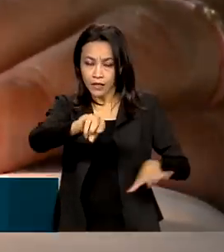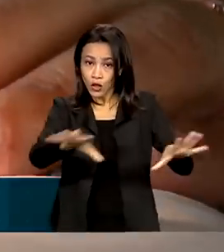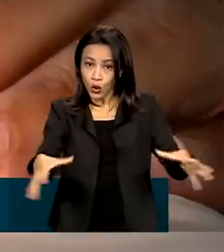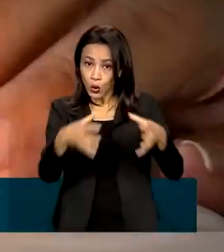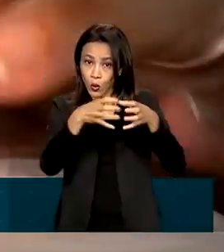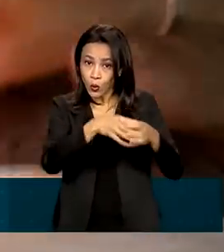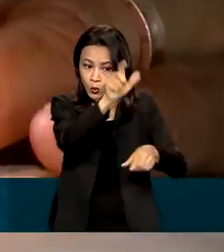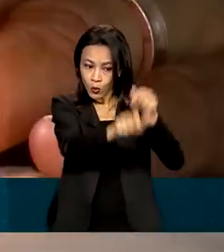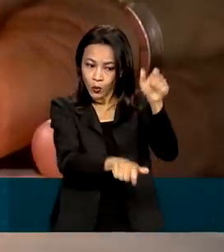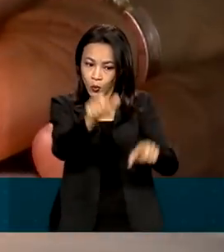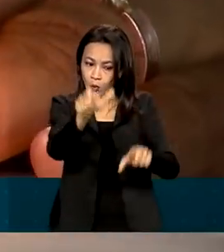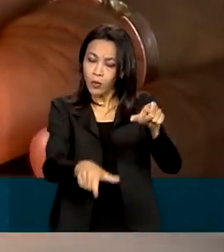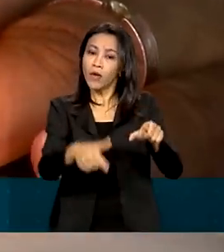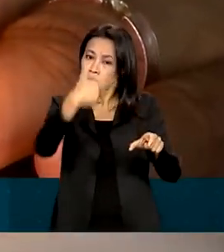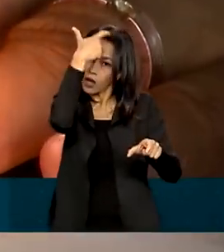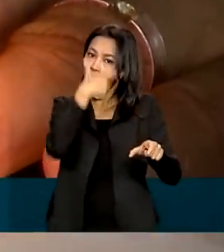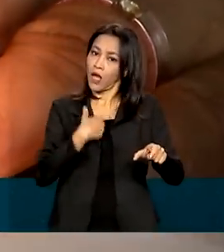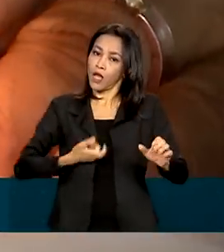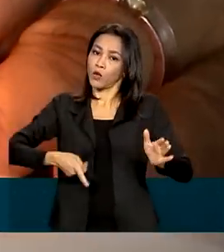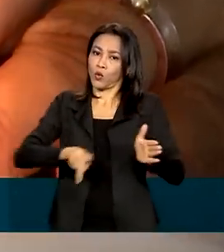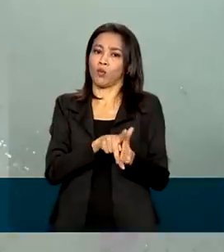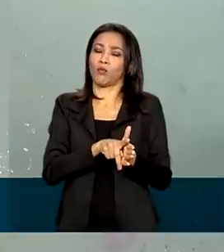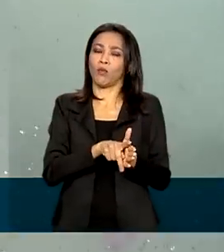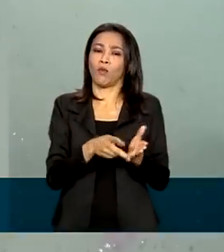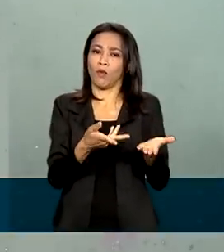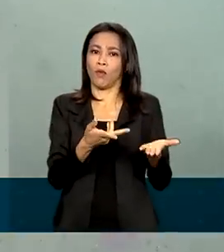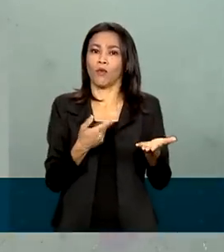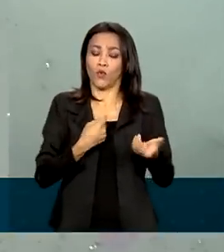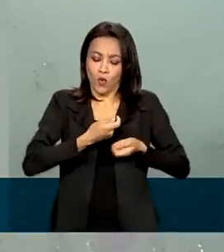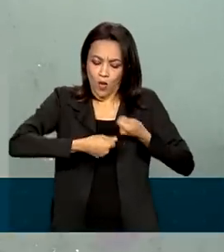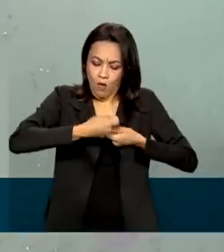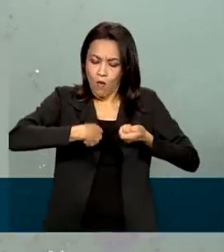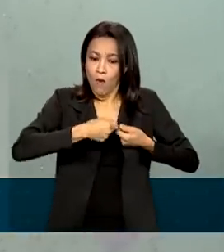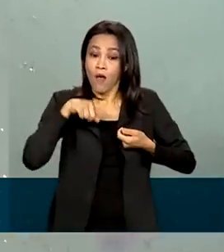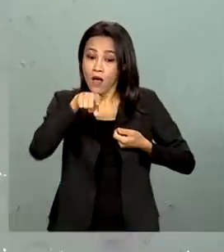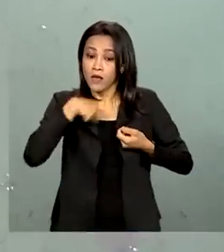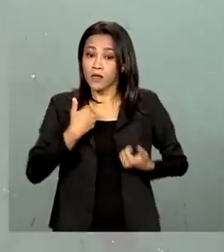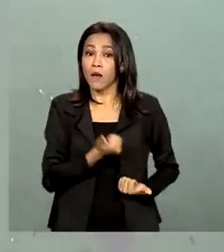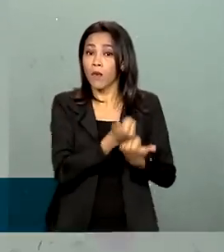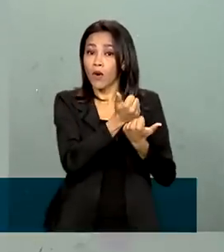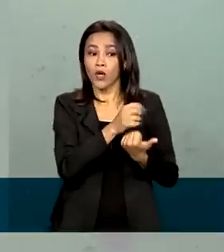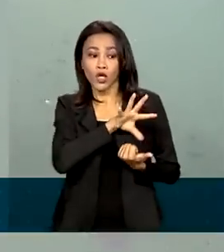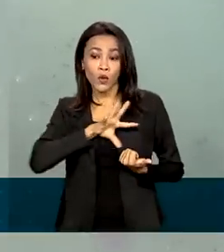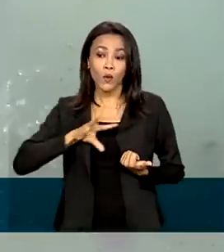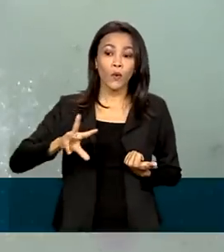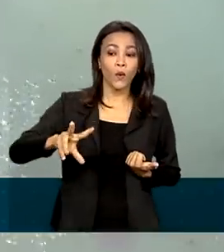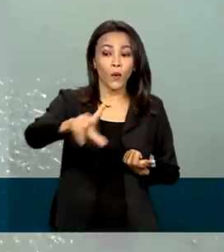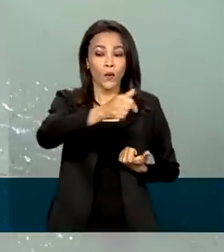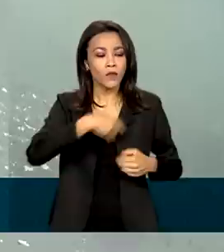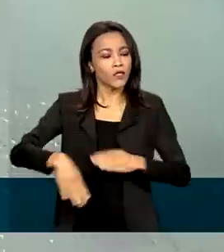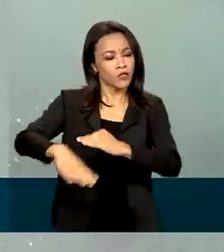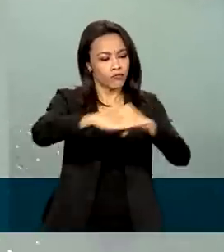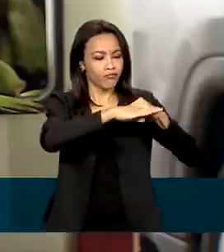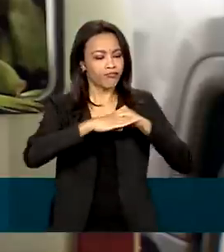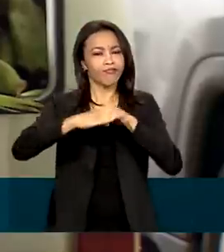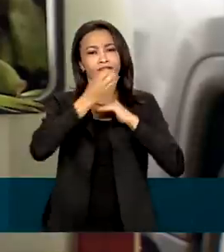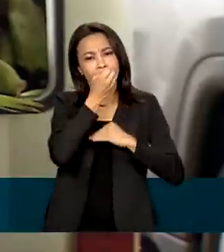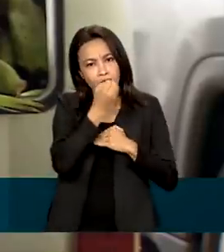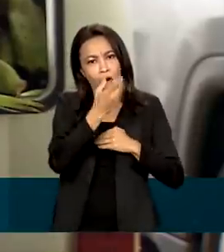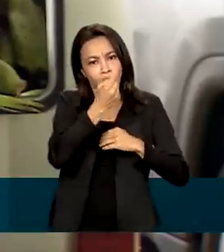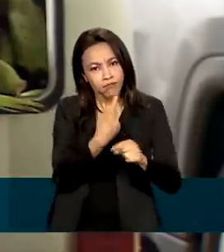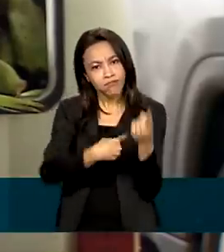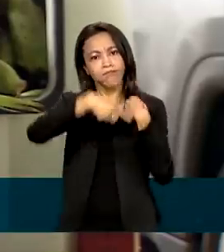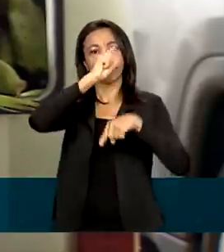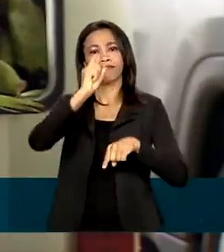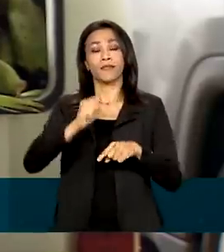também são donos do próprio negócio. Eles colaboram para que todos obtenham melhores resultados e para